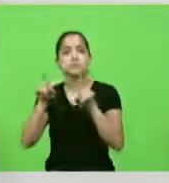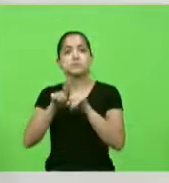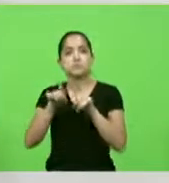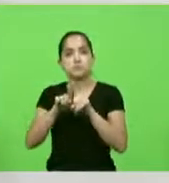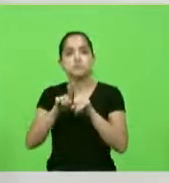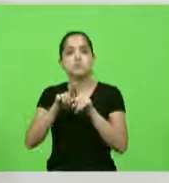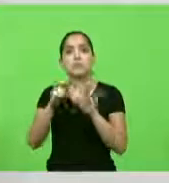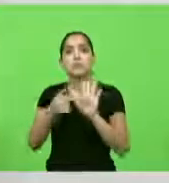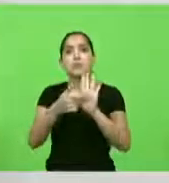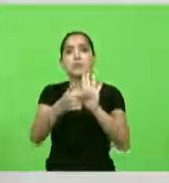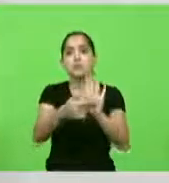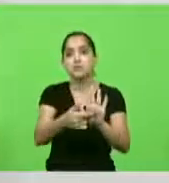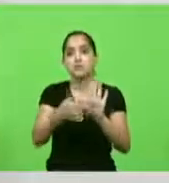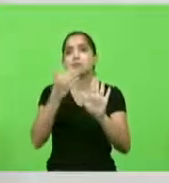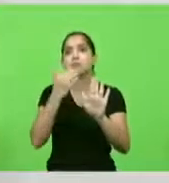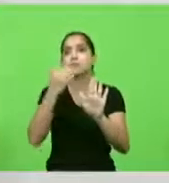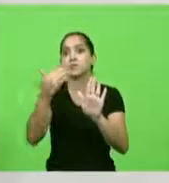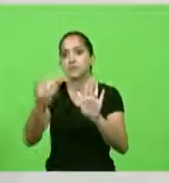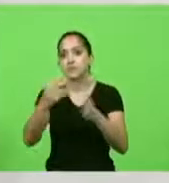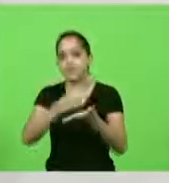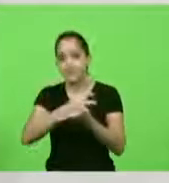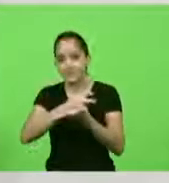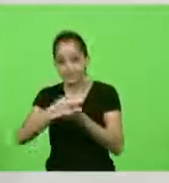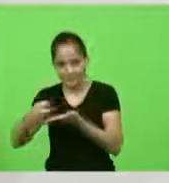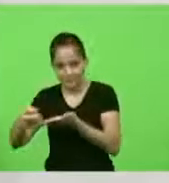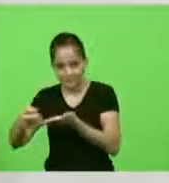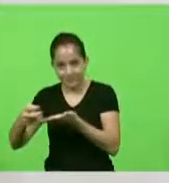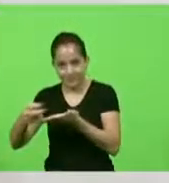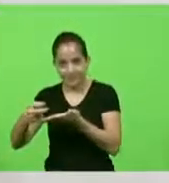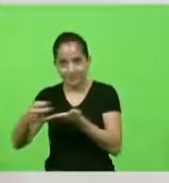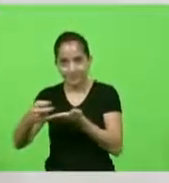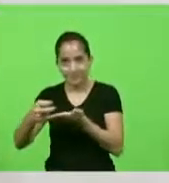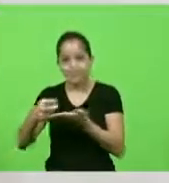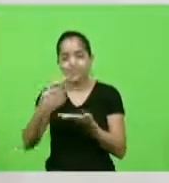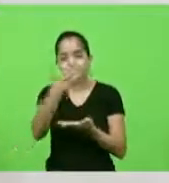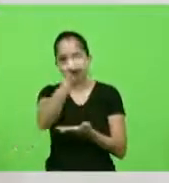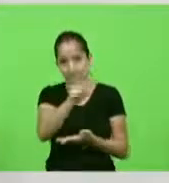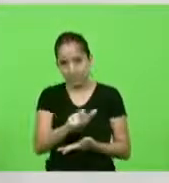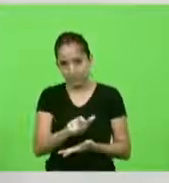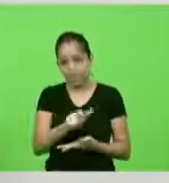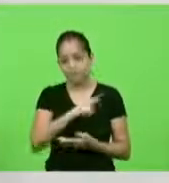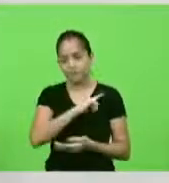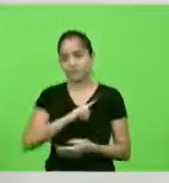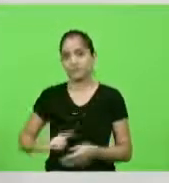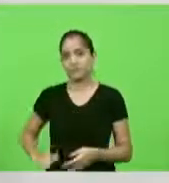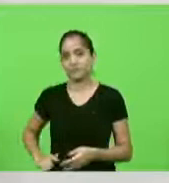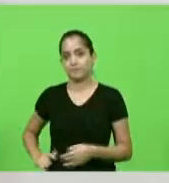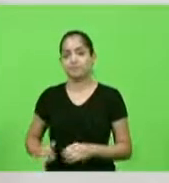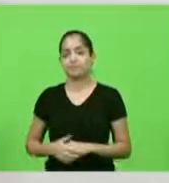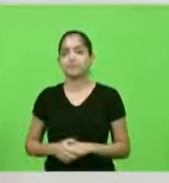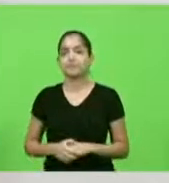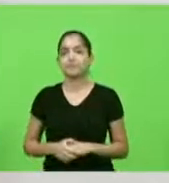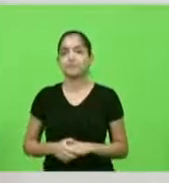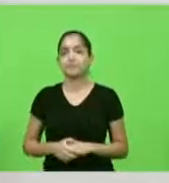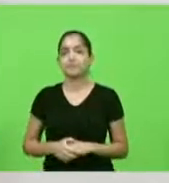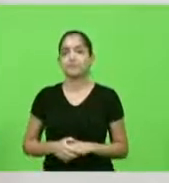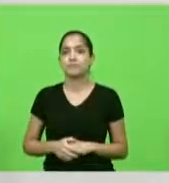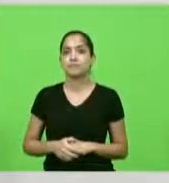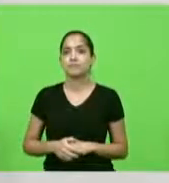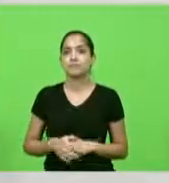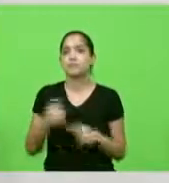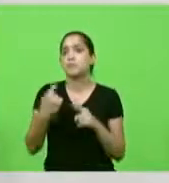indicação por um pedido de impeachment ao governador e porque assim o